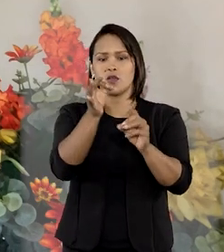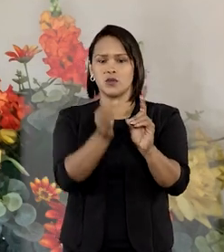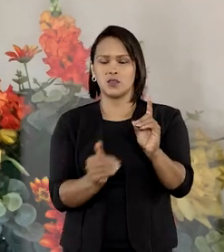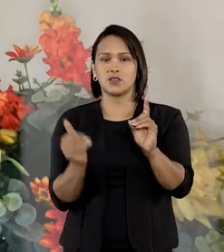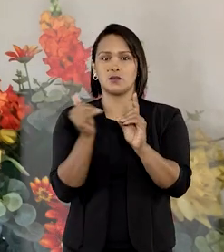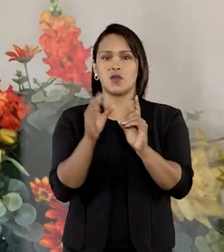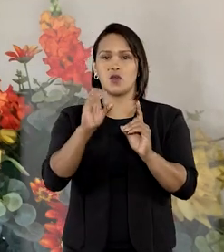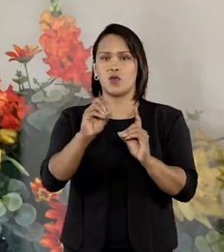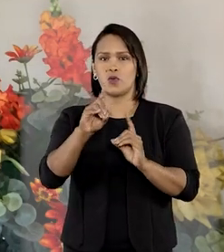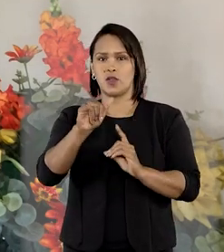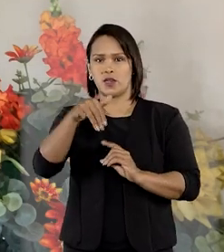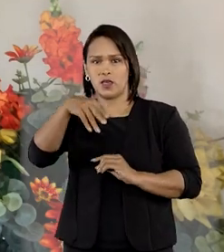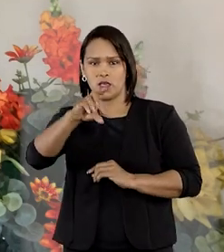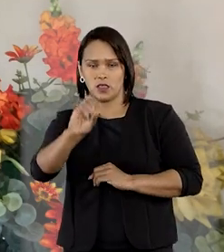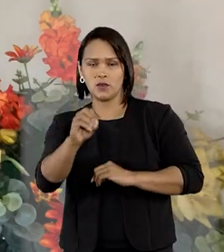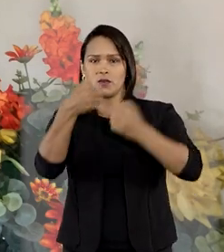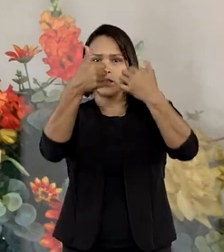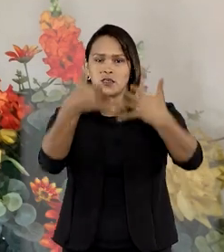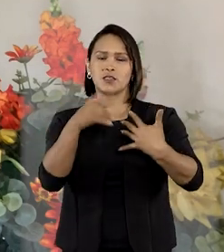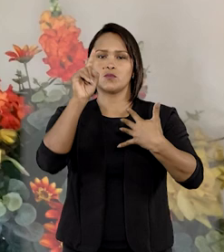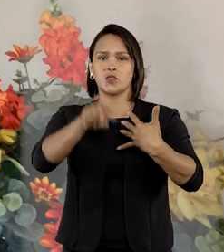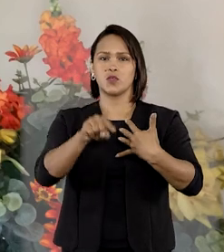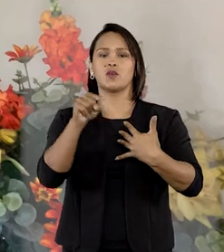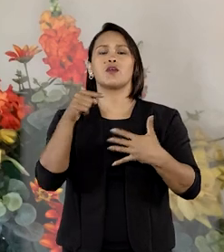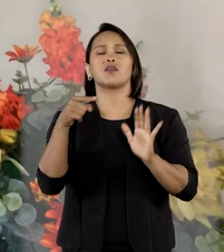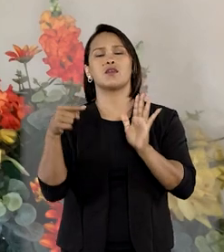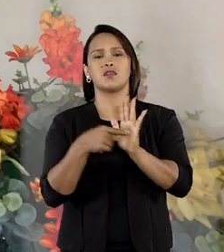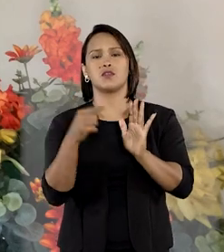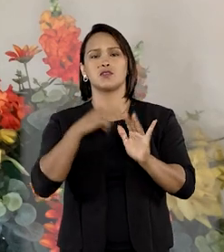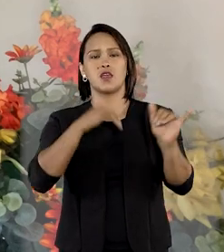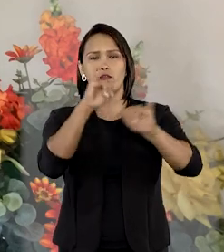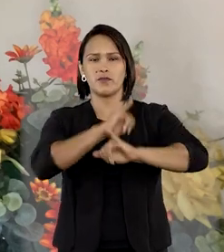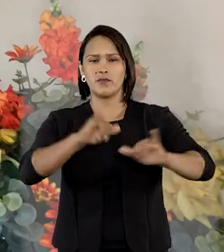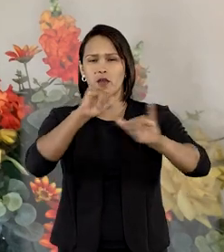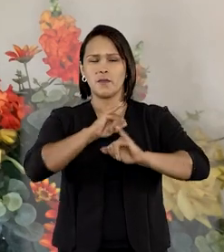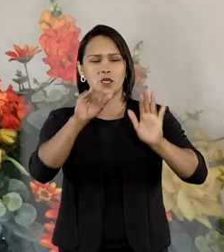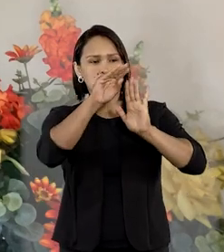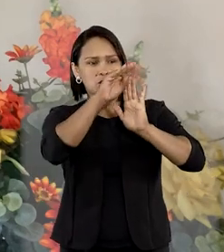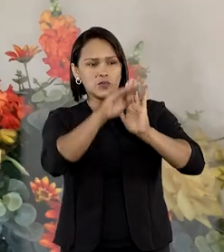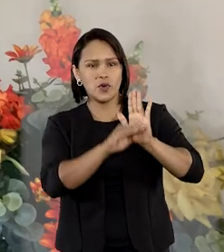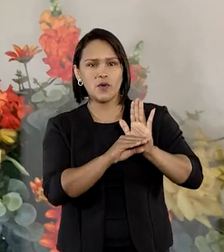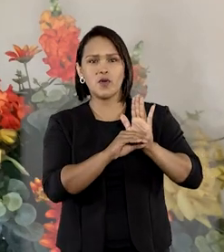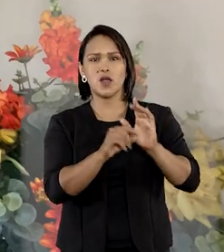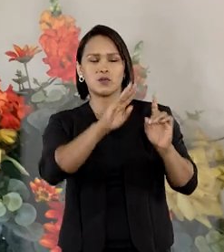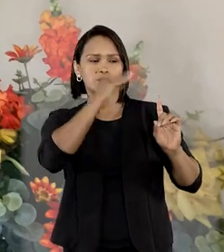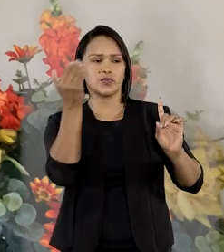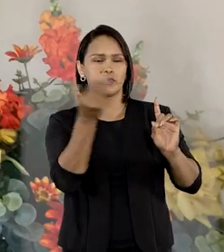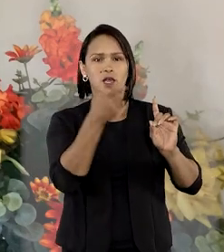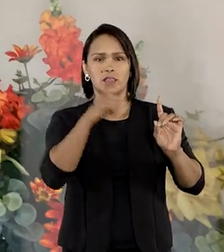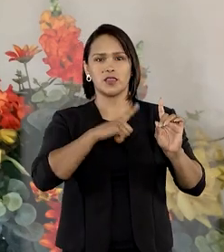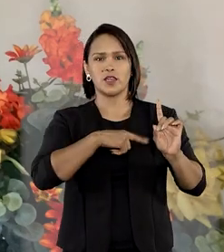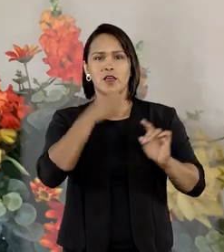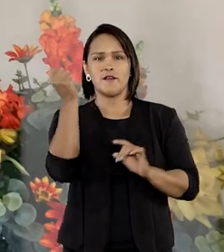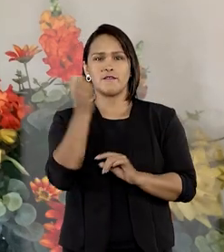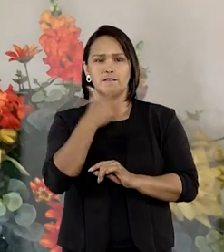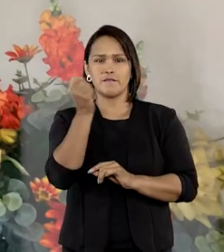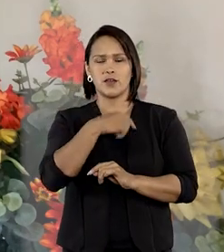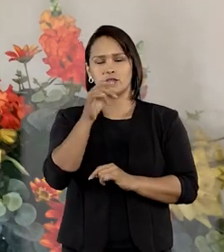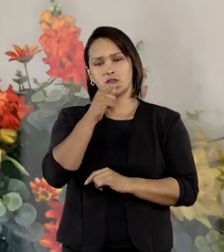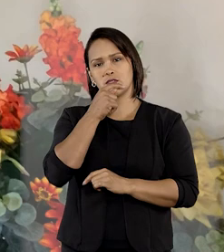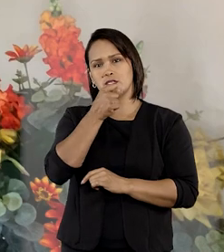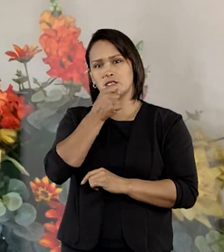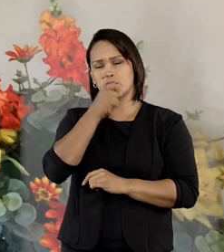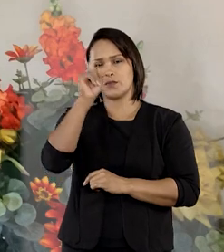explicou que há na denúncia informações que os acusados teriam apresentado falsas declarações sobre a estabilidade da